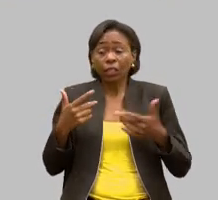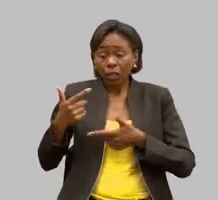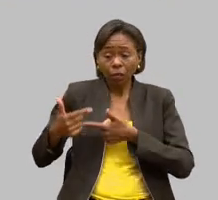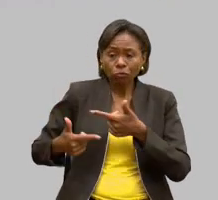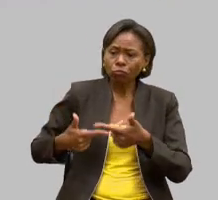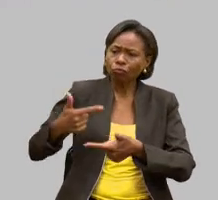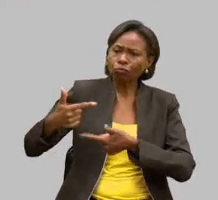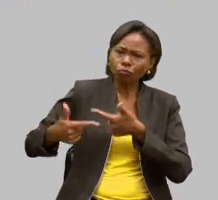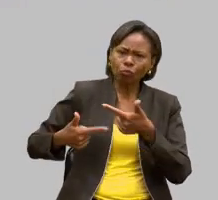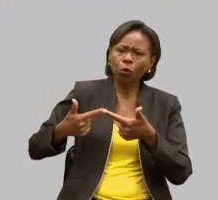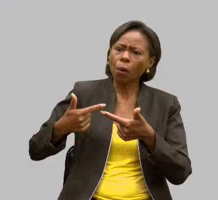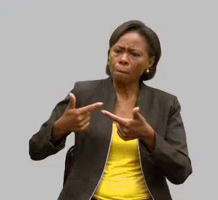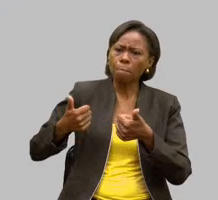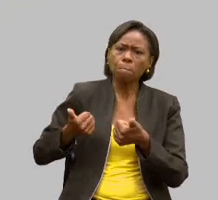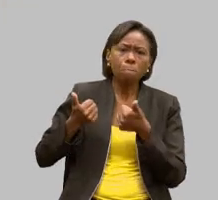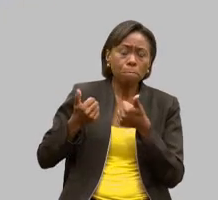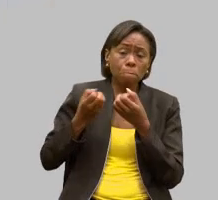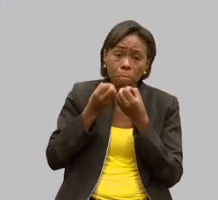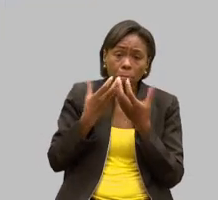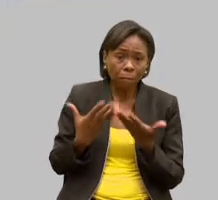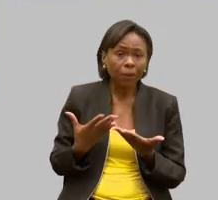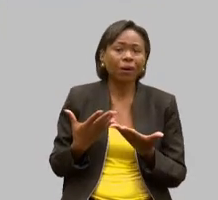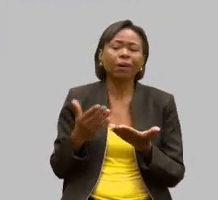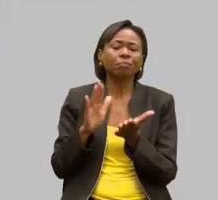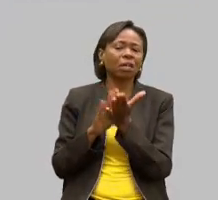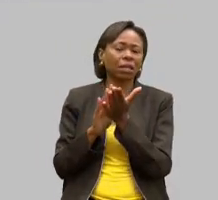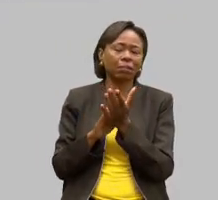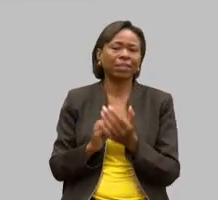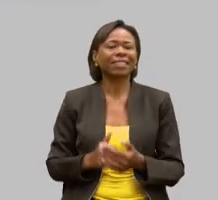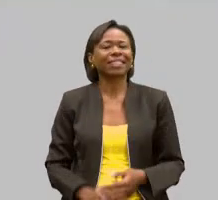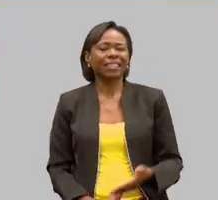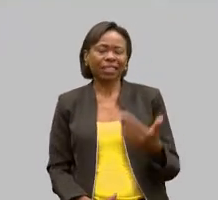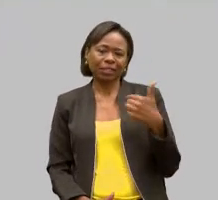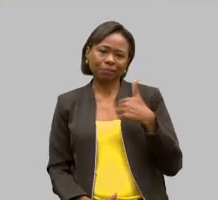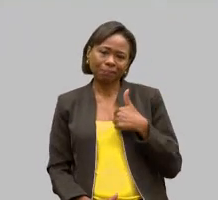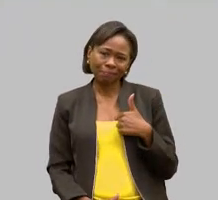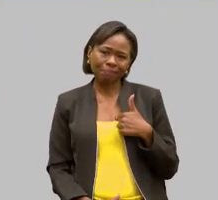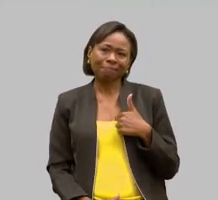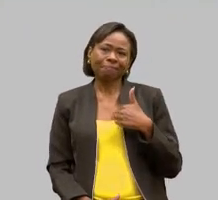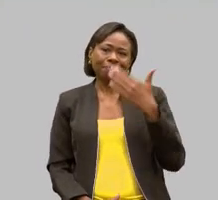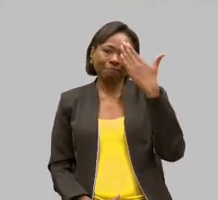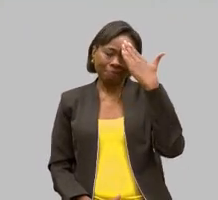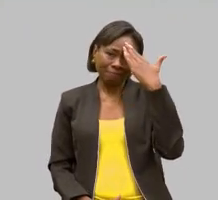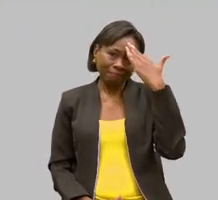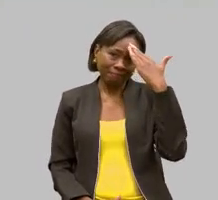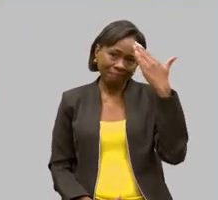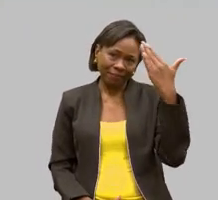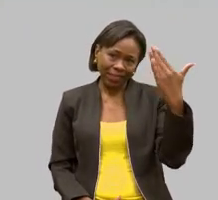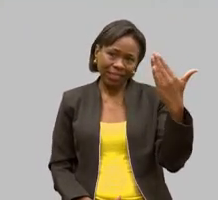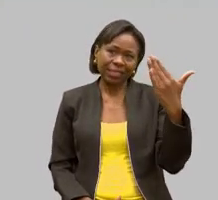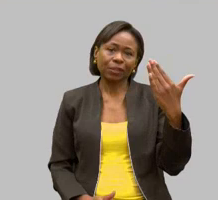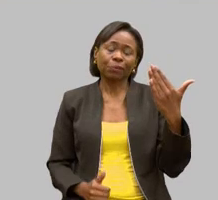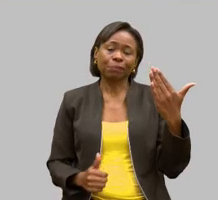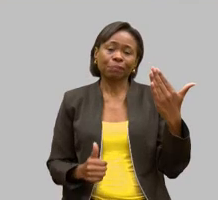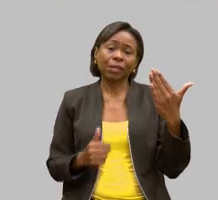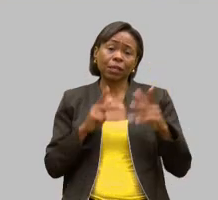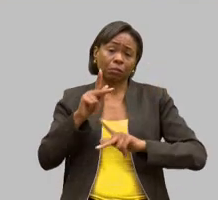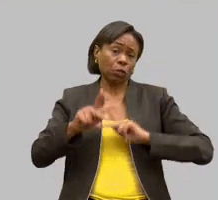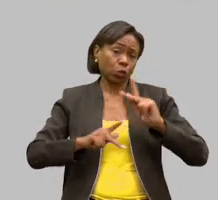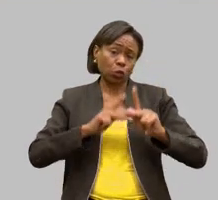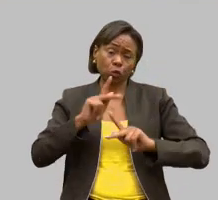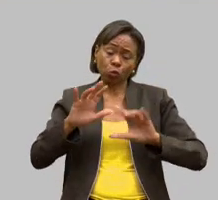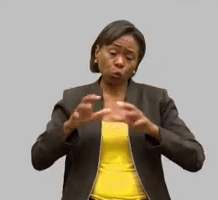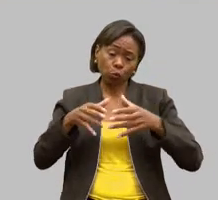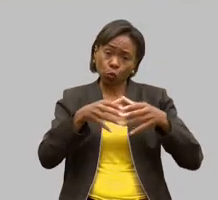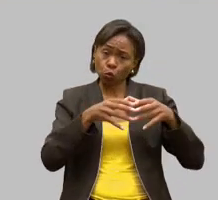fazer ainda. Parabéns, Joales. Eu só tenho que agradecer o voluntariado, as pessoas que doaram a vida para mim,